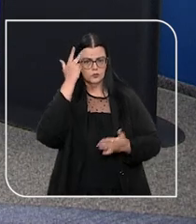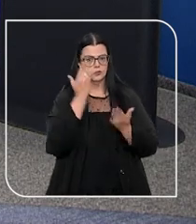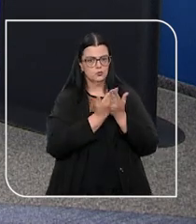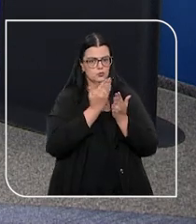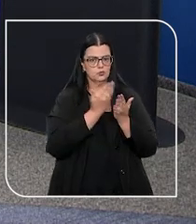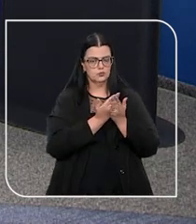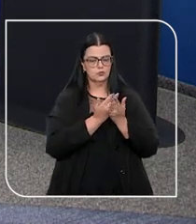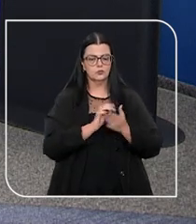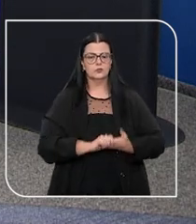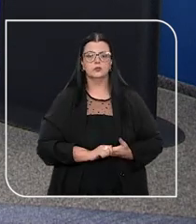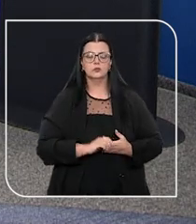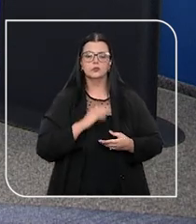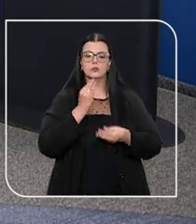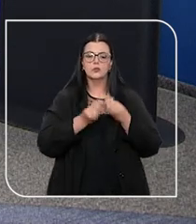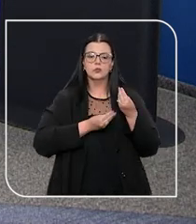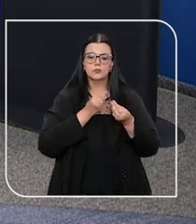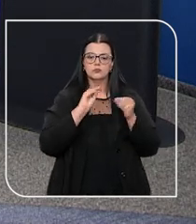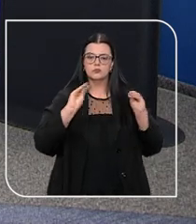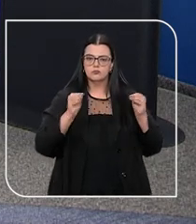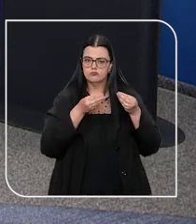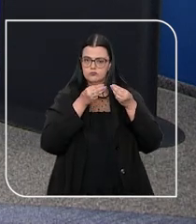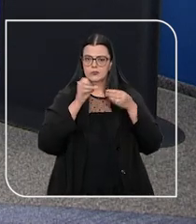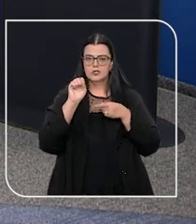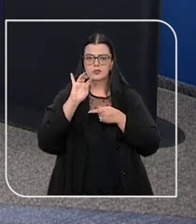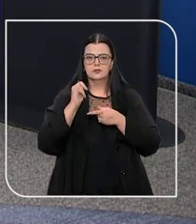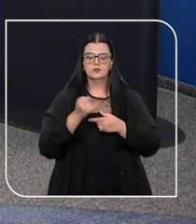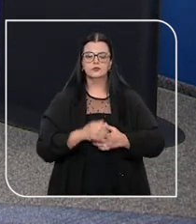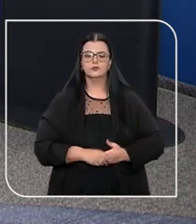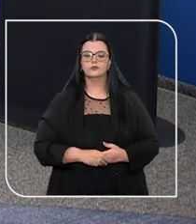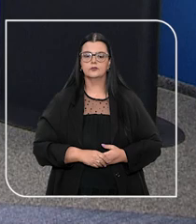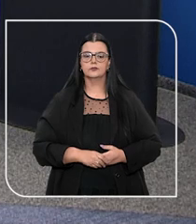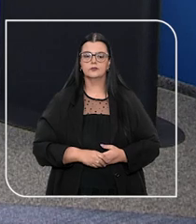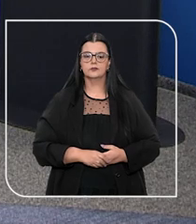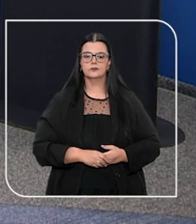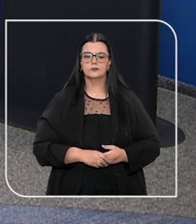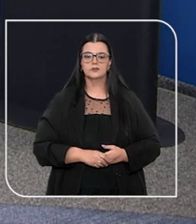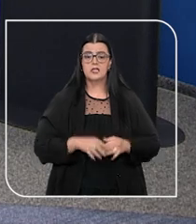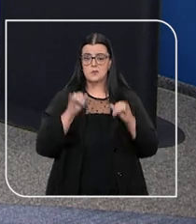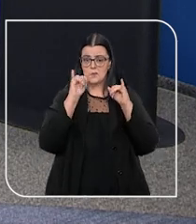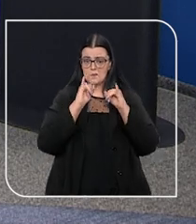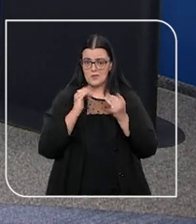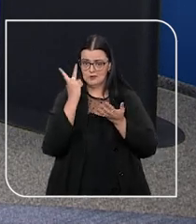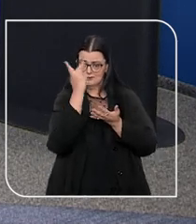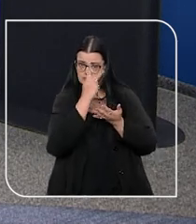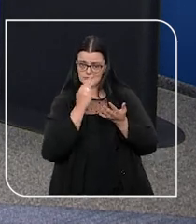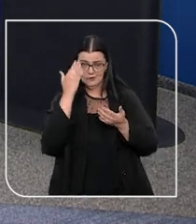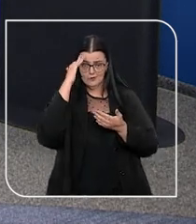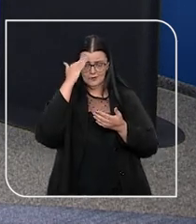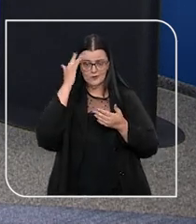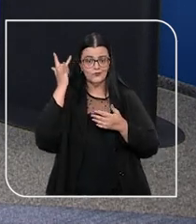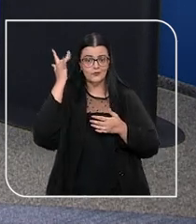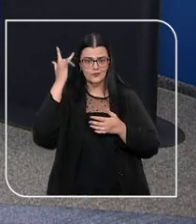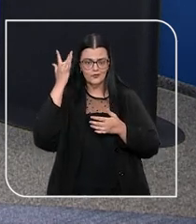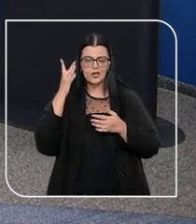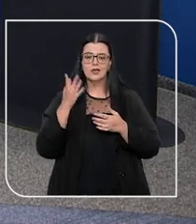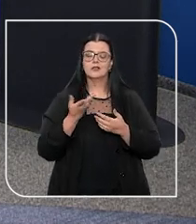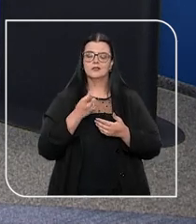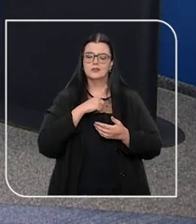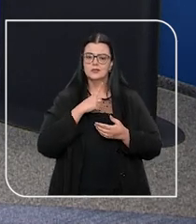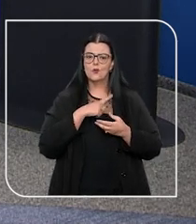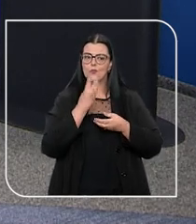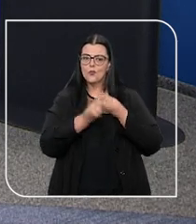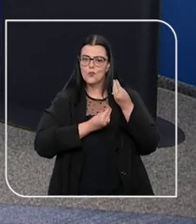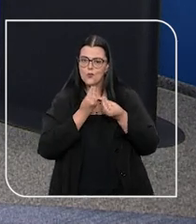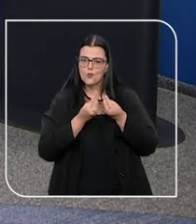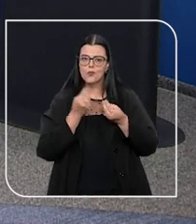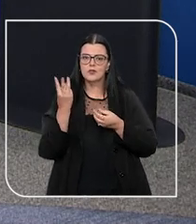estudando, que é justamente a composição do STJ. A imagem deixa tudo muito mais fácil, Dá para entender de uma forma didática de